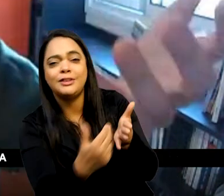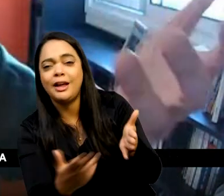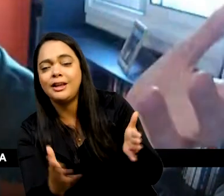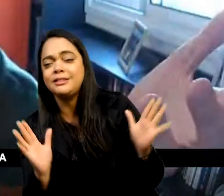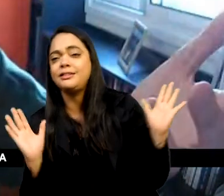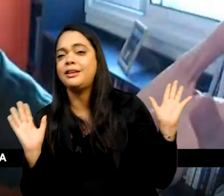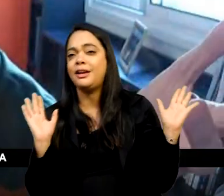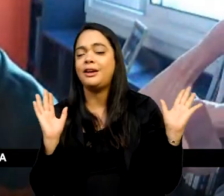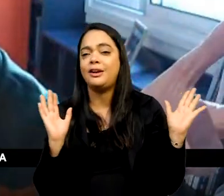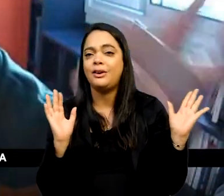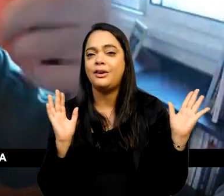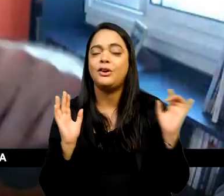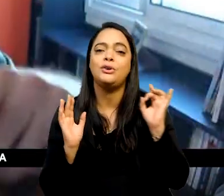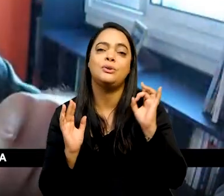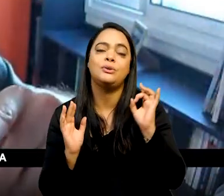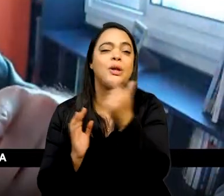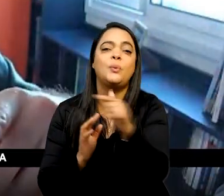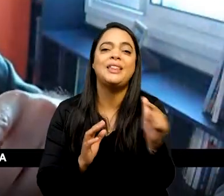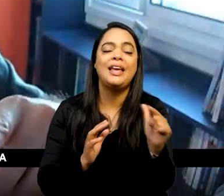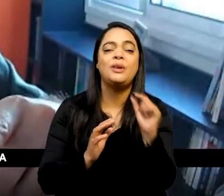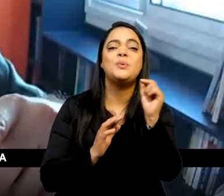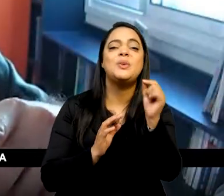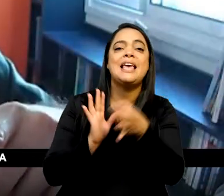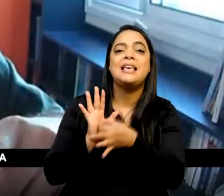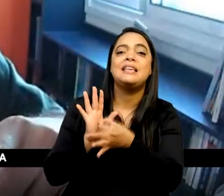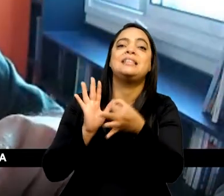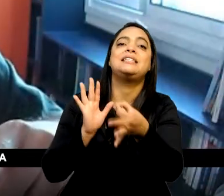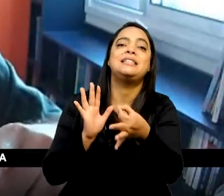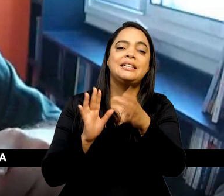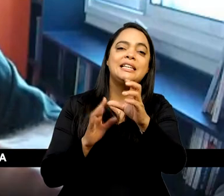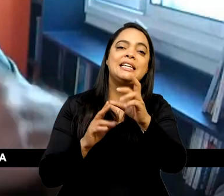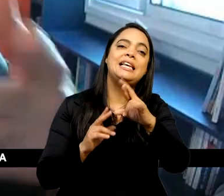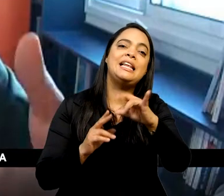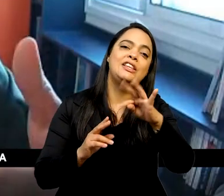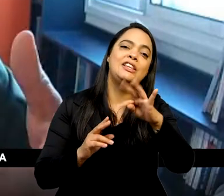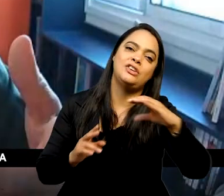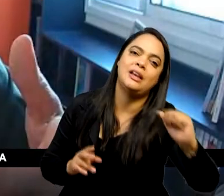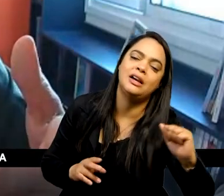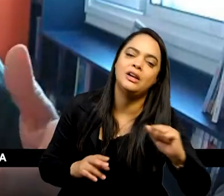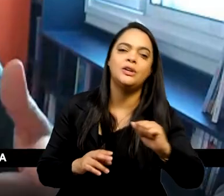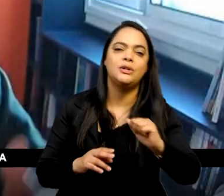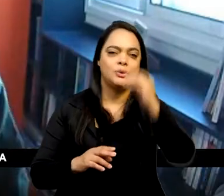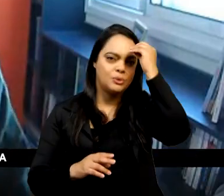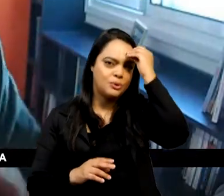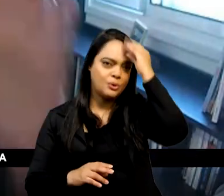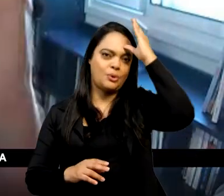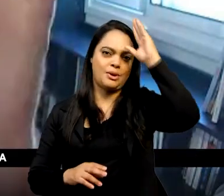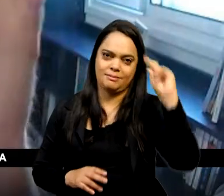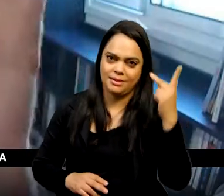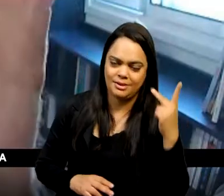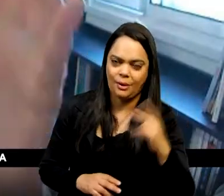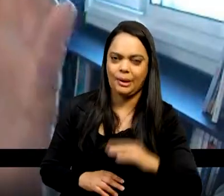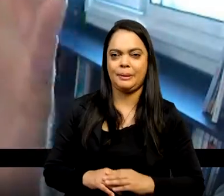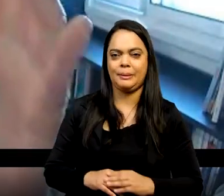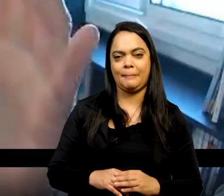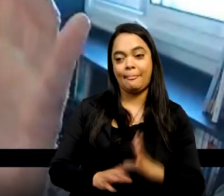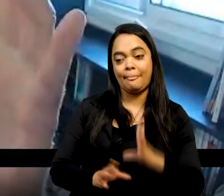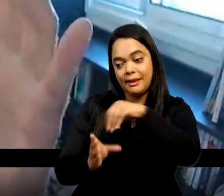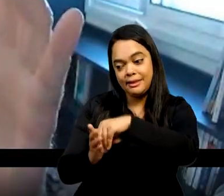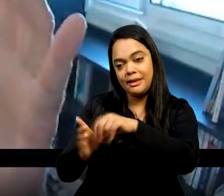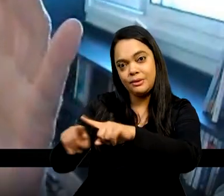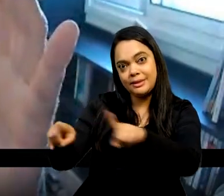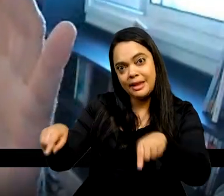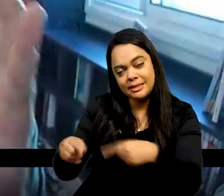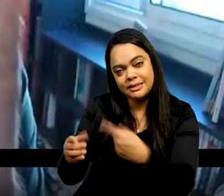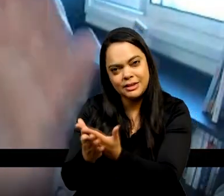acrítico desse conhecimento histórico, ao passo que em sala de aula o professor bota lá um quadro